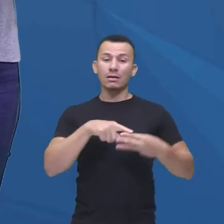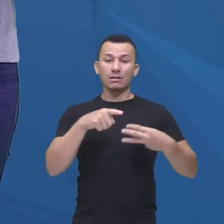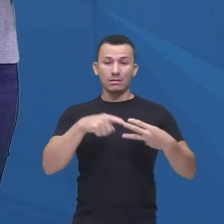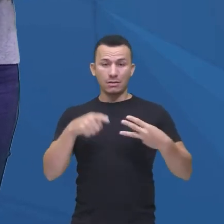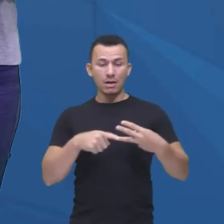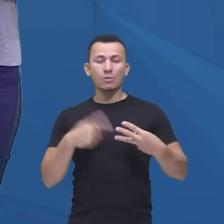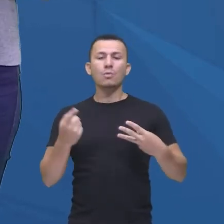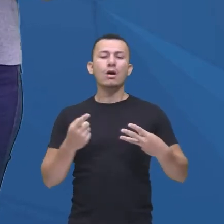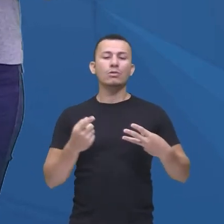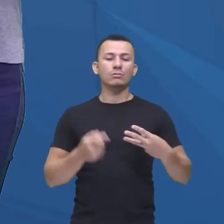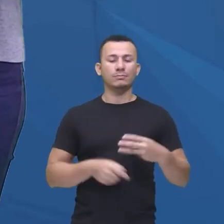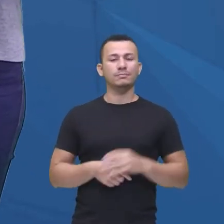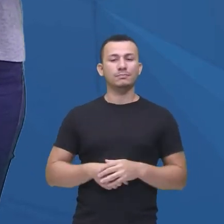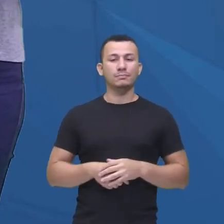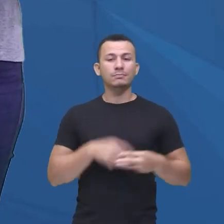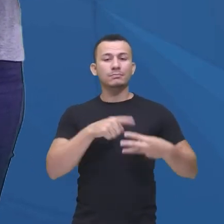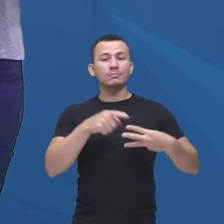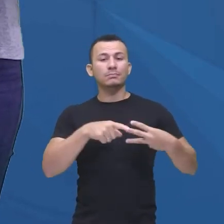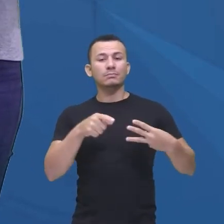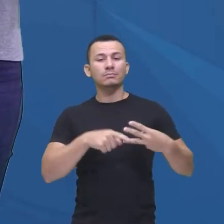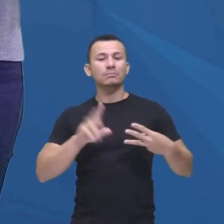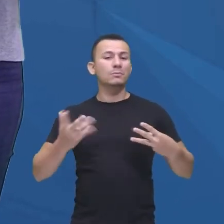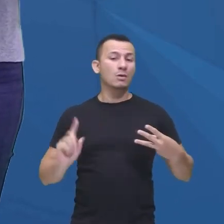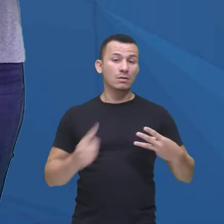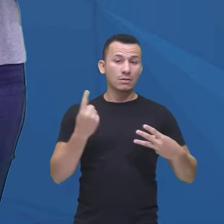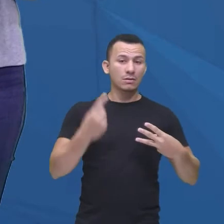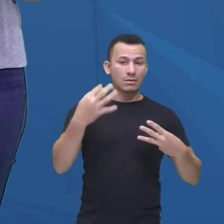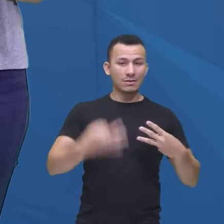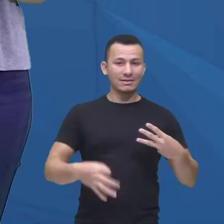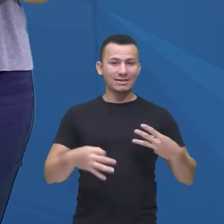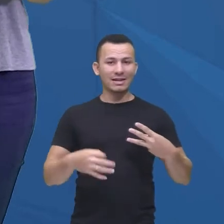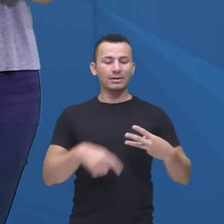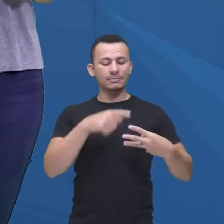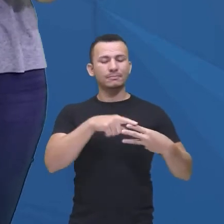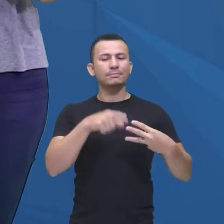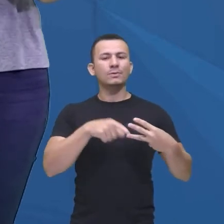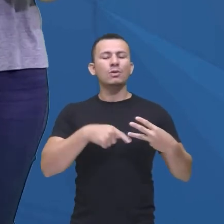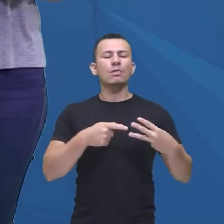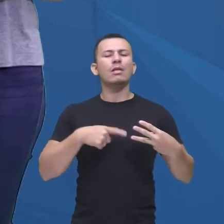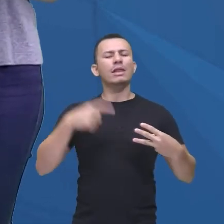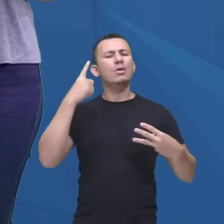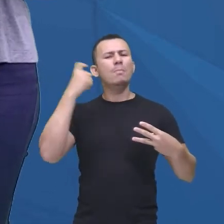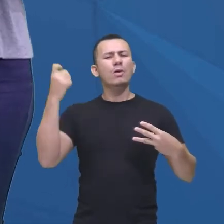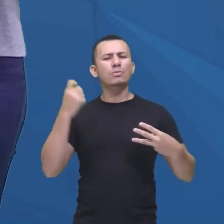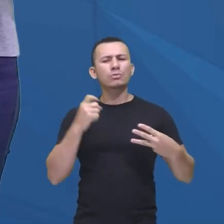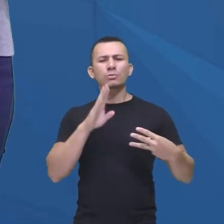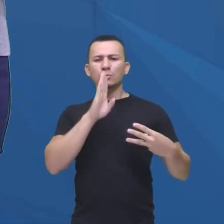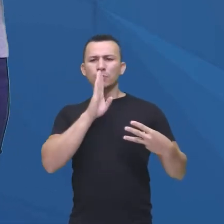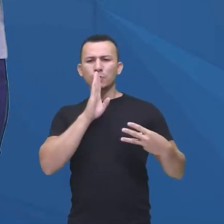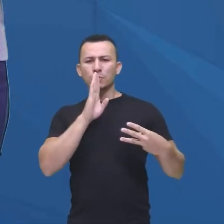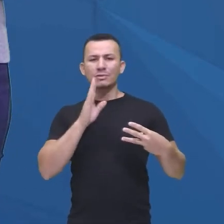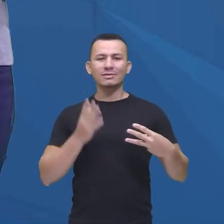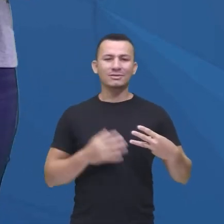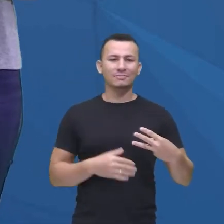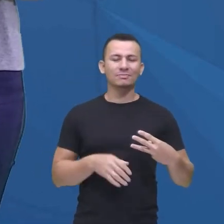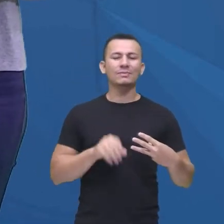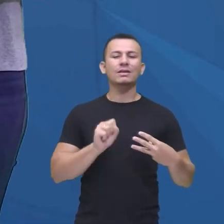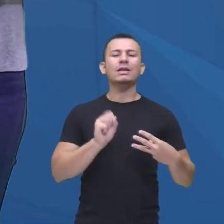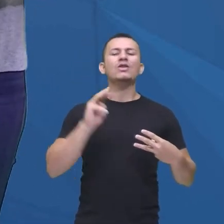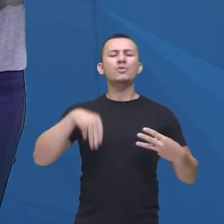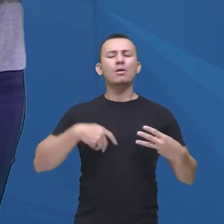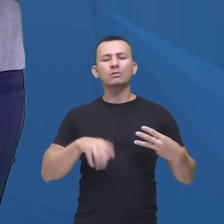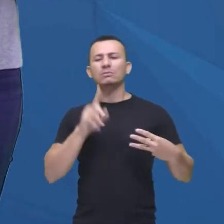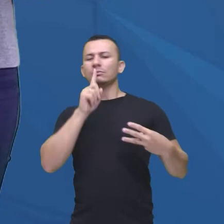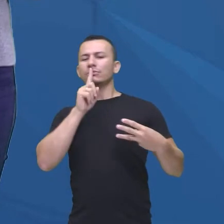você marcou, Emily, Aria ou Hannah, qual dessas três é que faz aquele barulho, shh, som de silêncio,